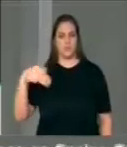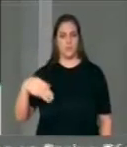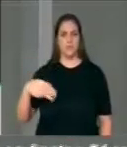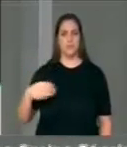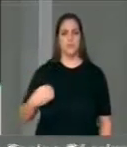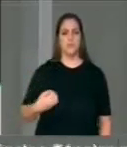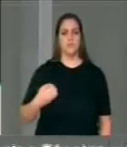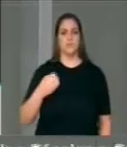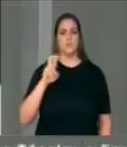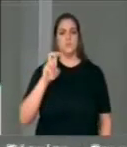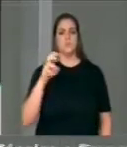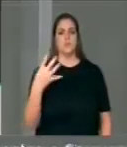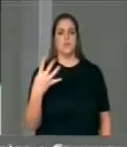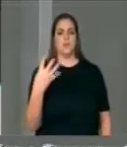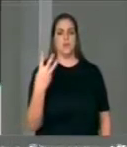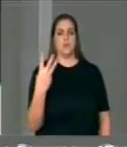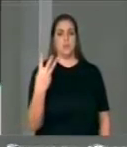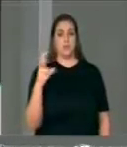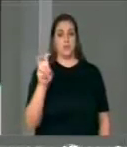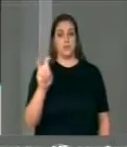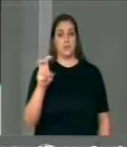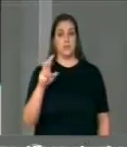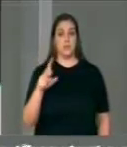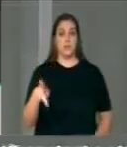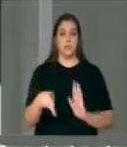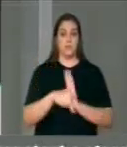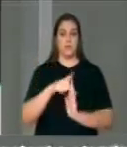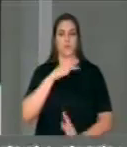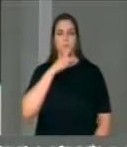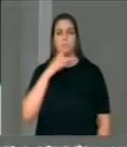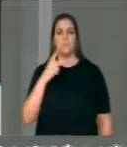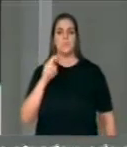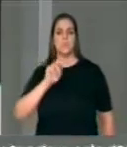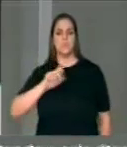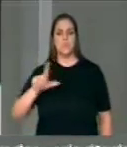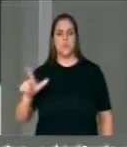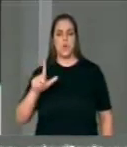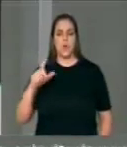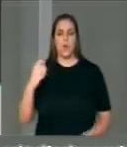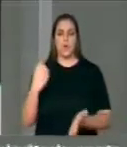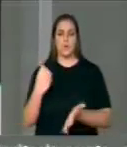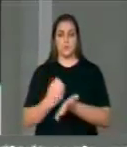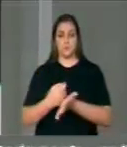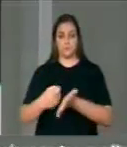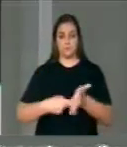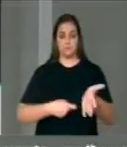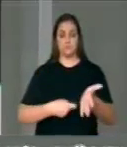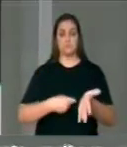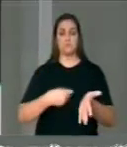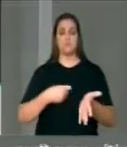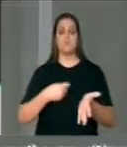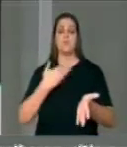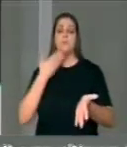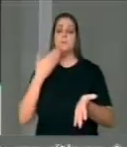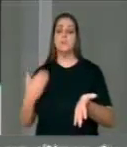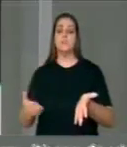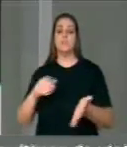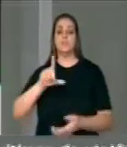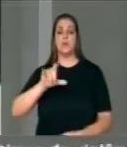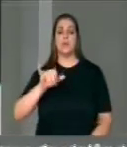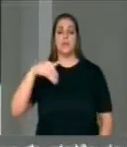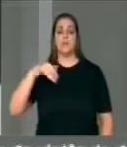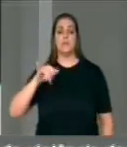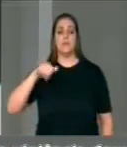5435 do PSOL ajuizada com pedido de eliminar questionando a